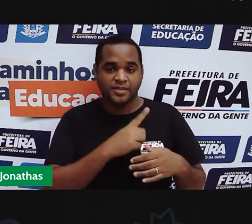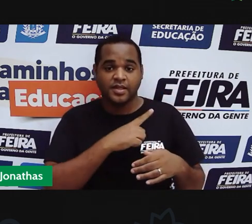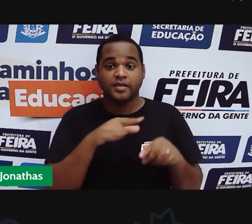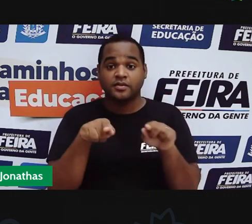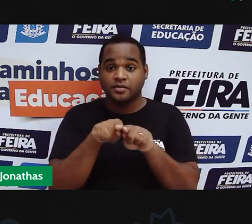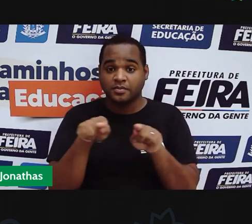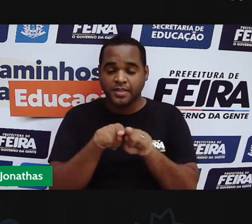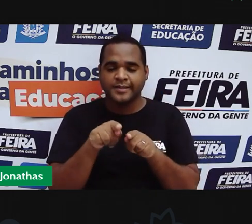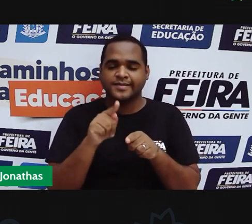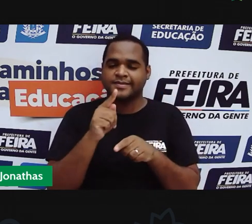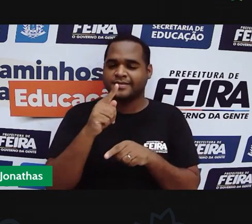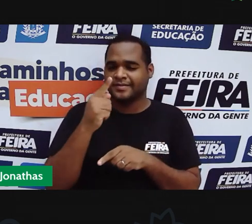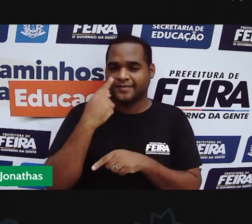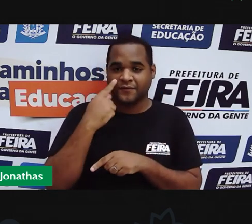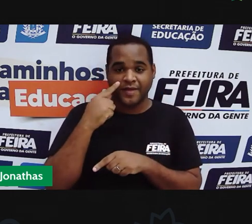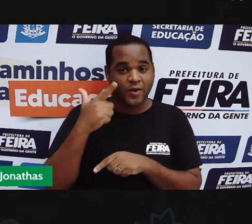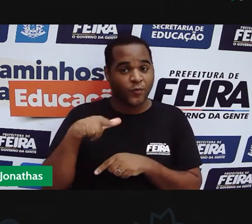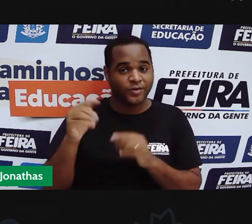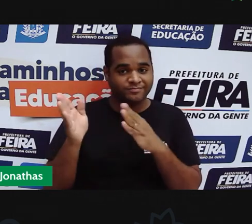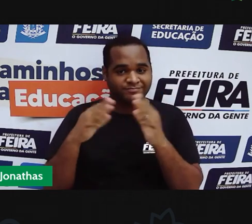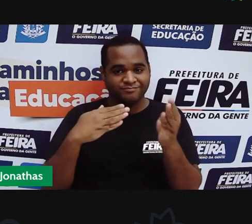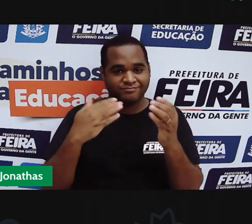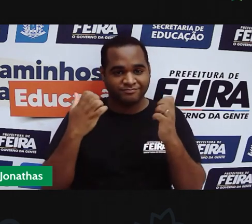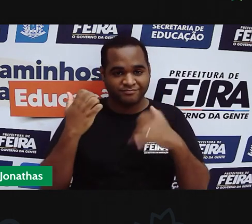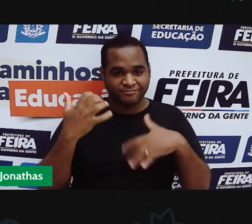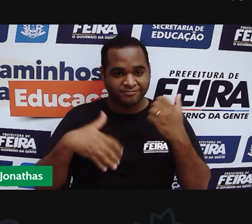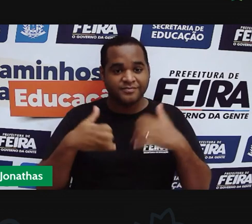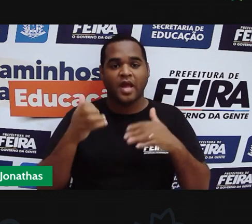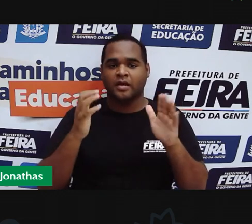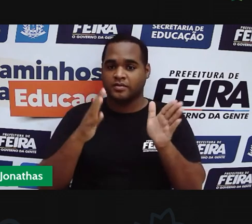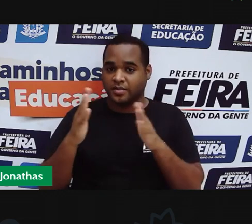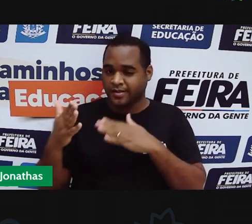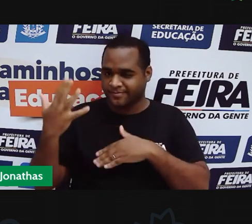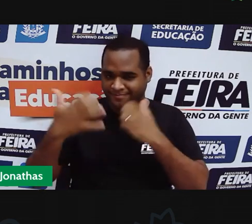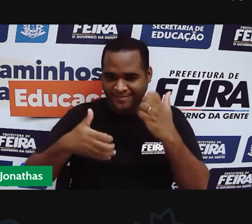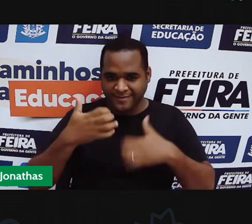também vai aparecer agora já já.